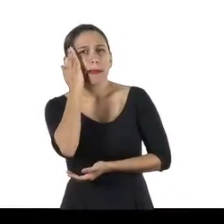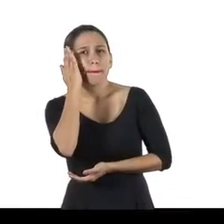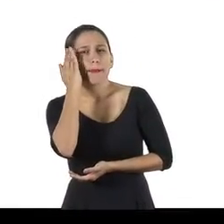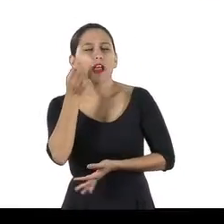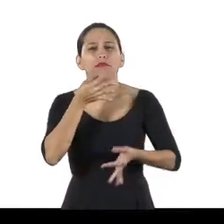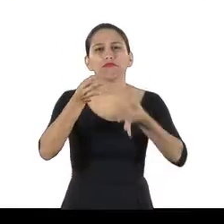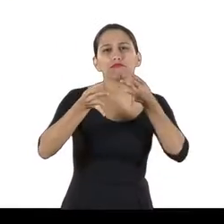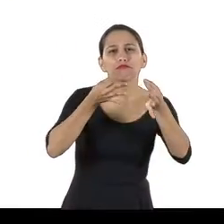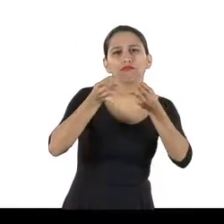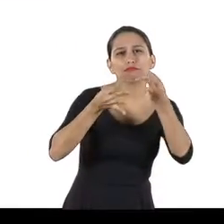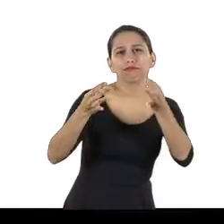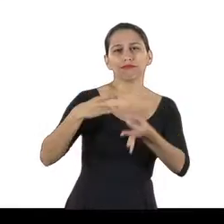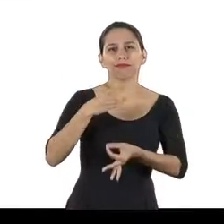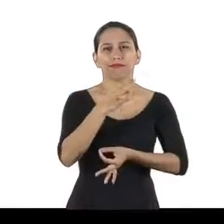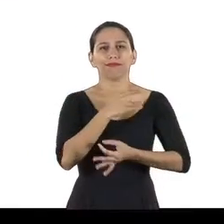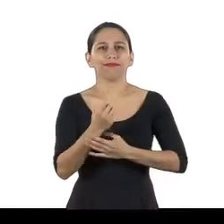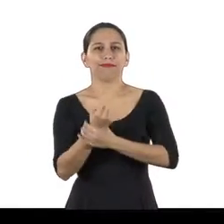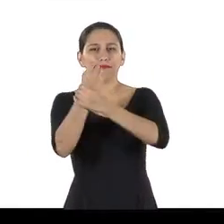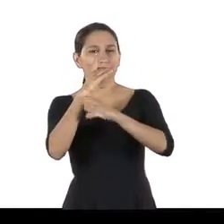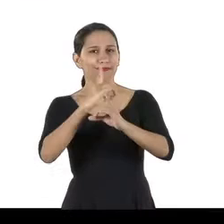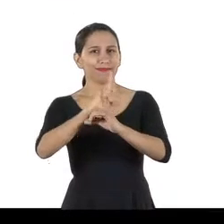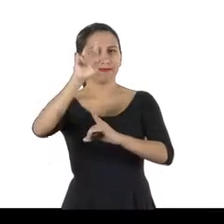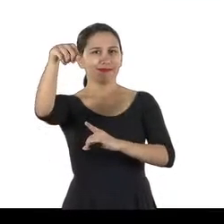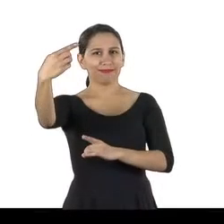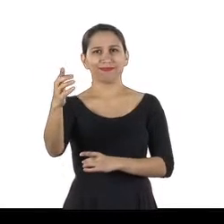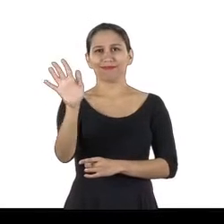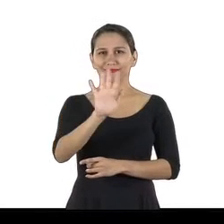e saúde. Espero você no próximo programa.